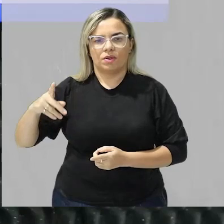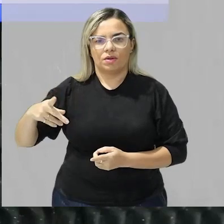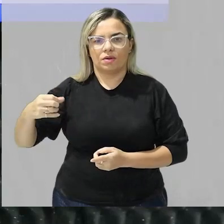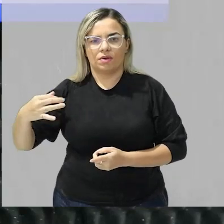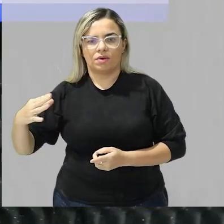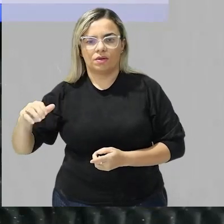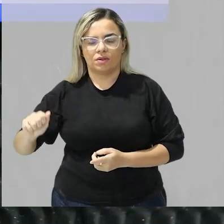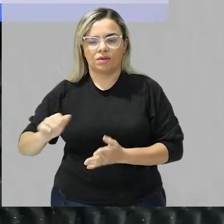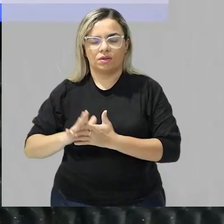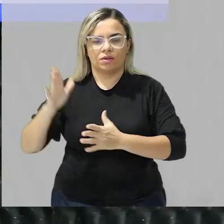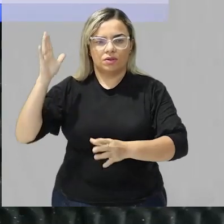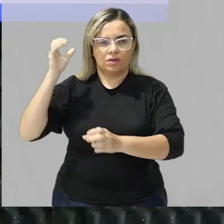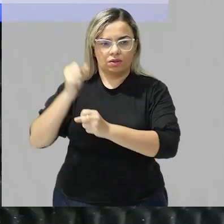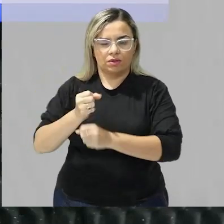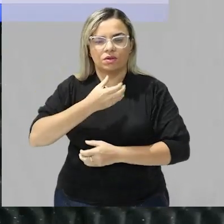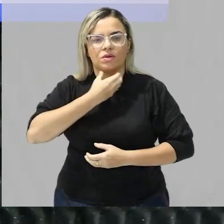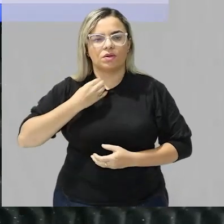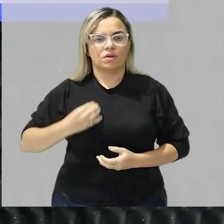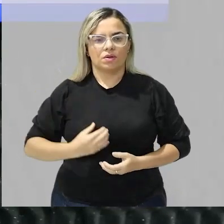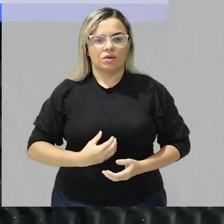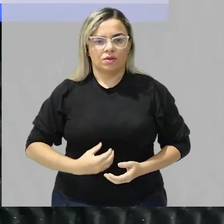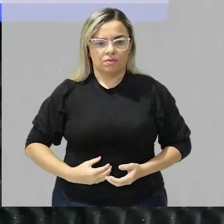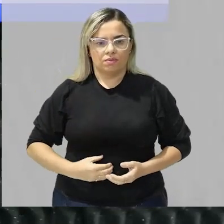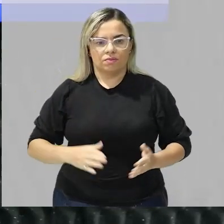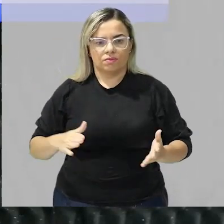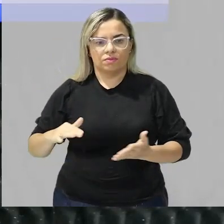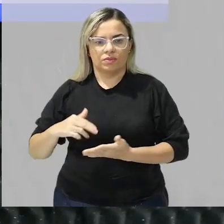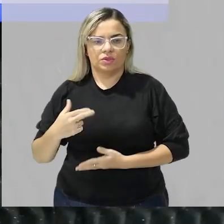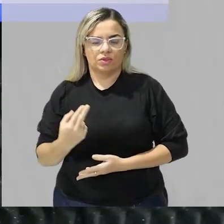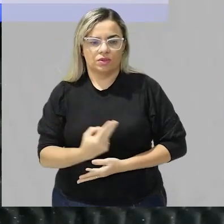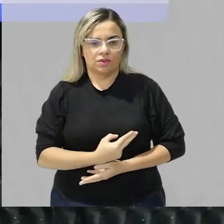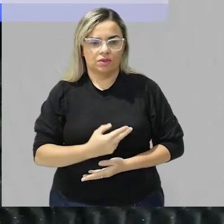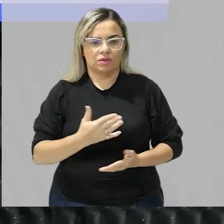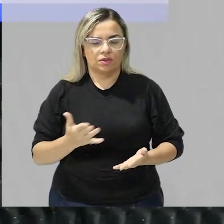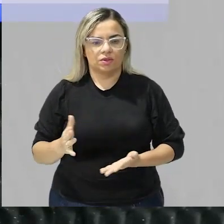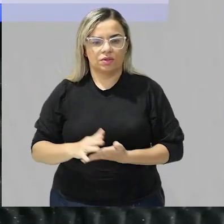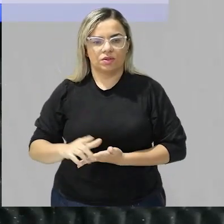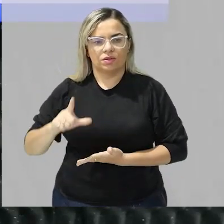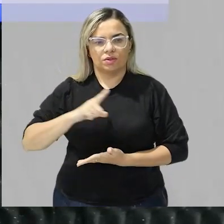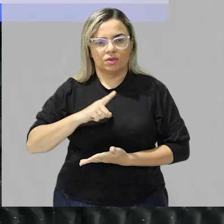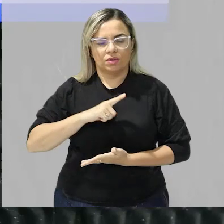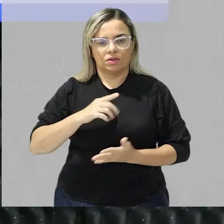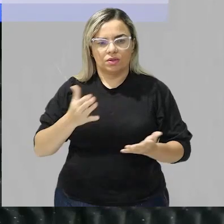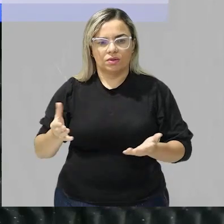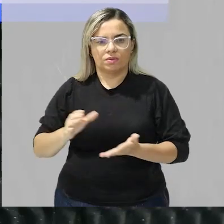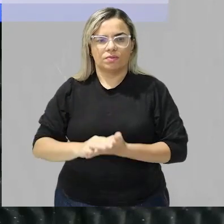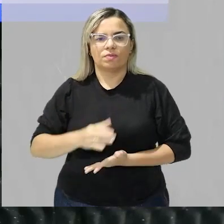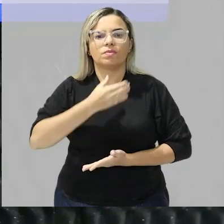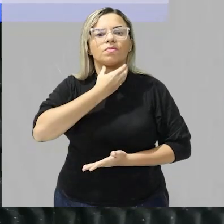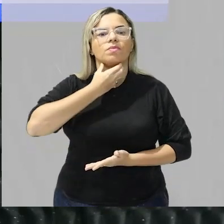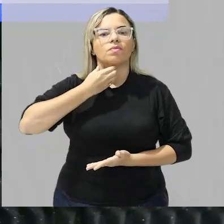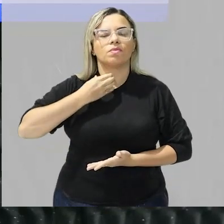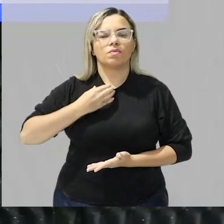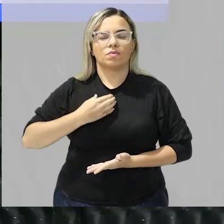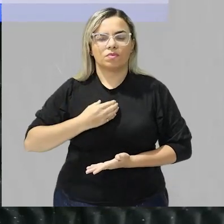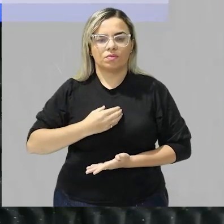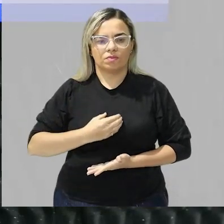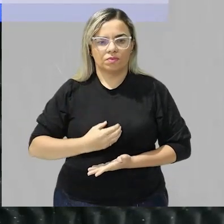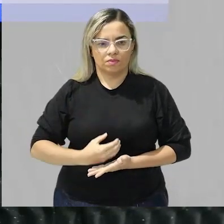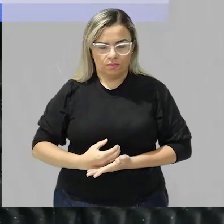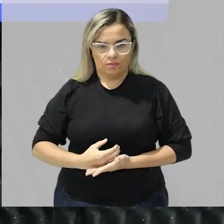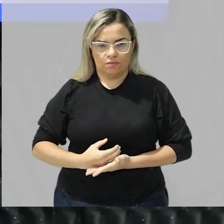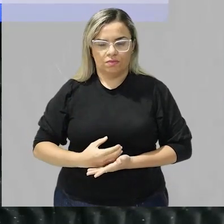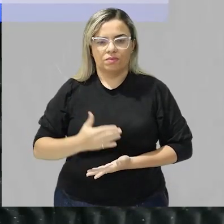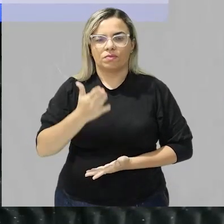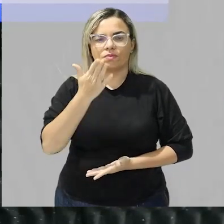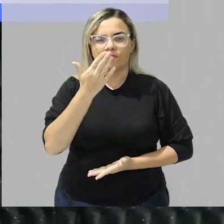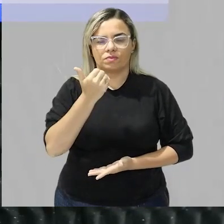revisar um pouquinho do nosso sistema digestório tá nós temos um sistema digestório que é formado por um tubo tá esse tubo o alimento